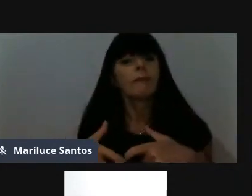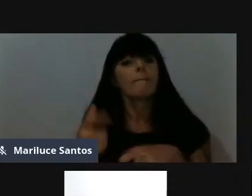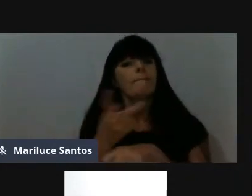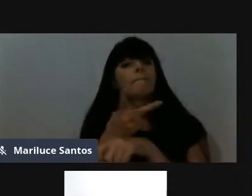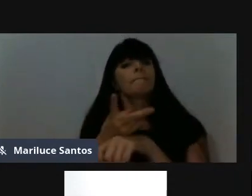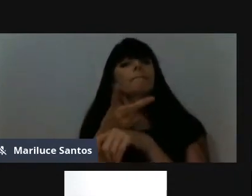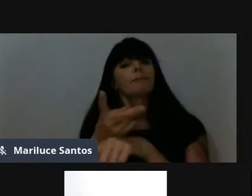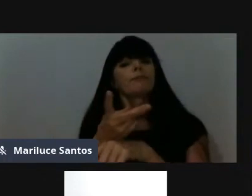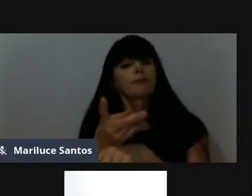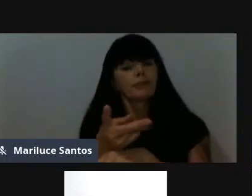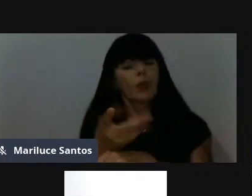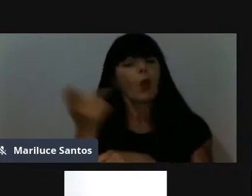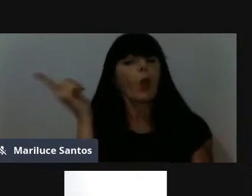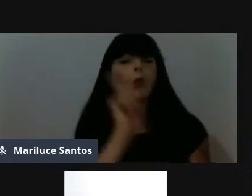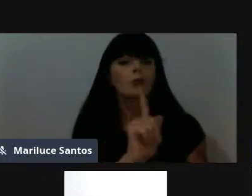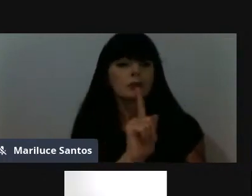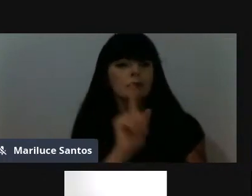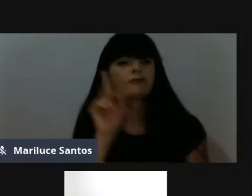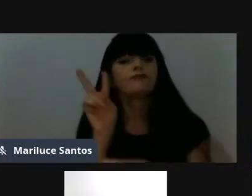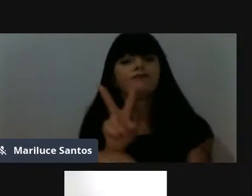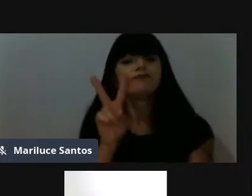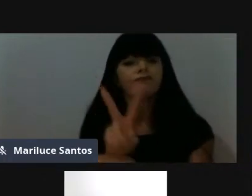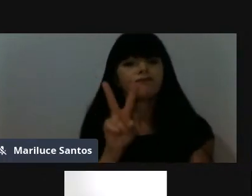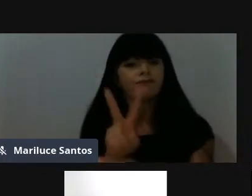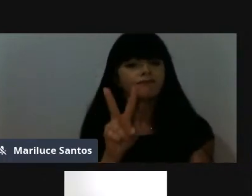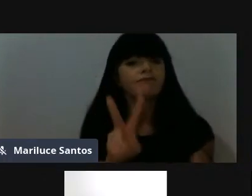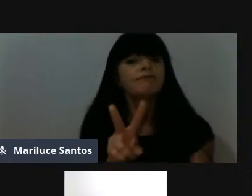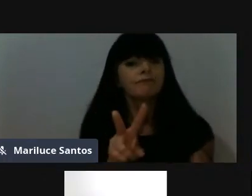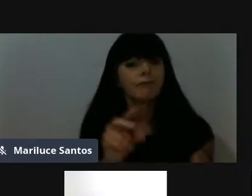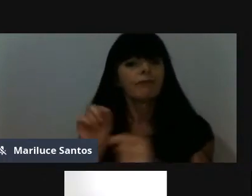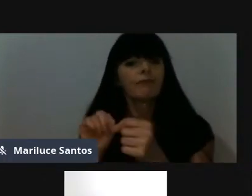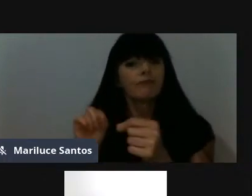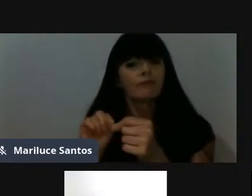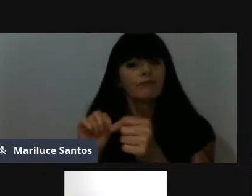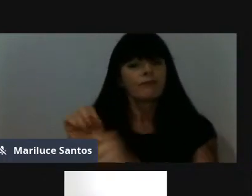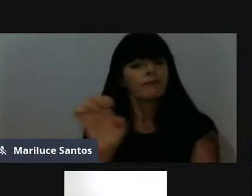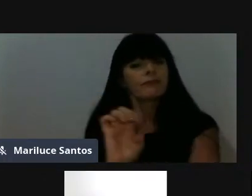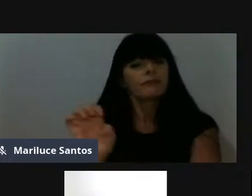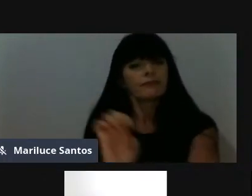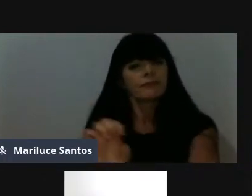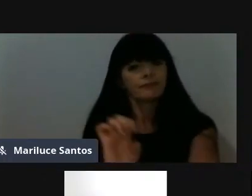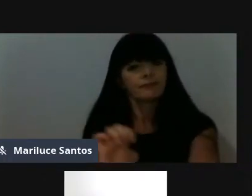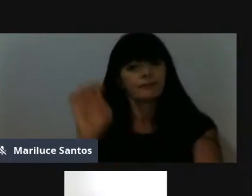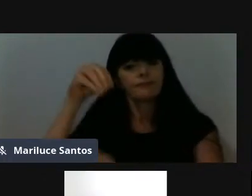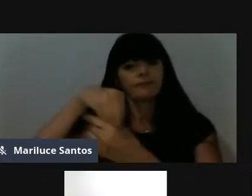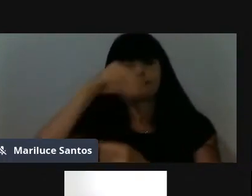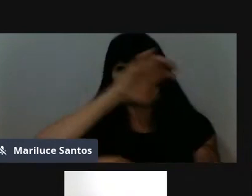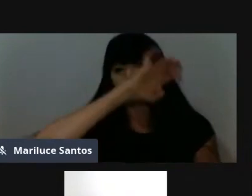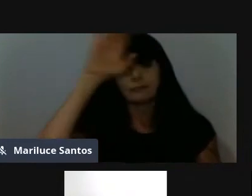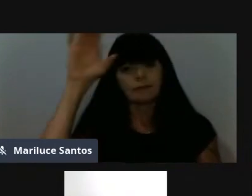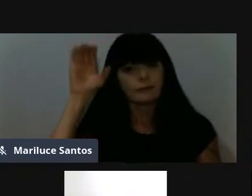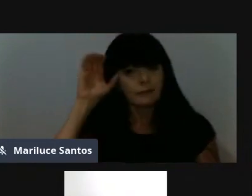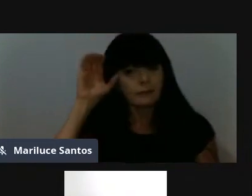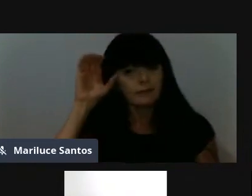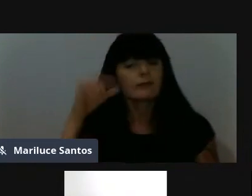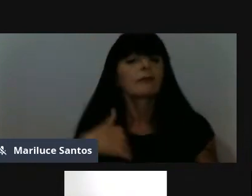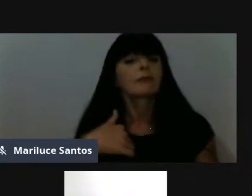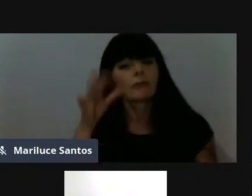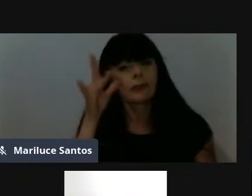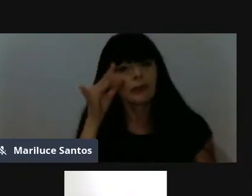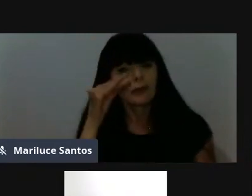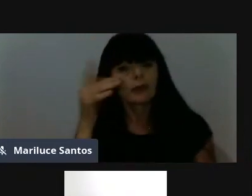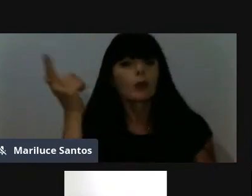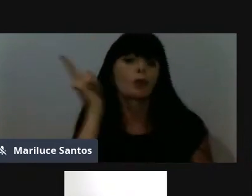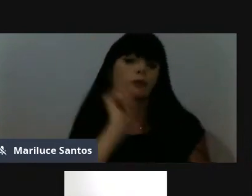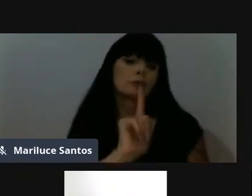encaixar dentro da política, eu consegui uma vaga para mim fazer o estágio dentro da Câmara, foi onde eu me interessei mais, e consegui